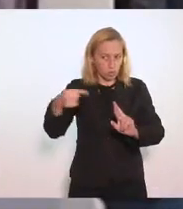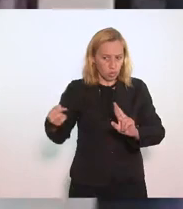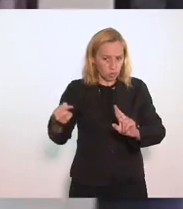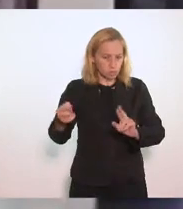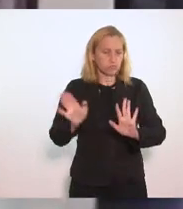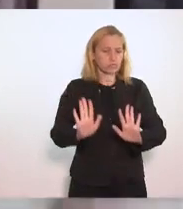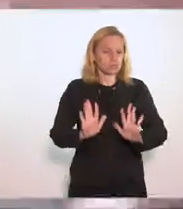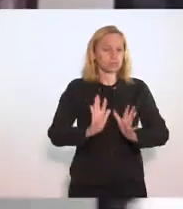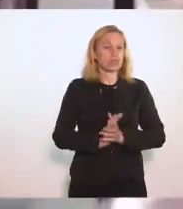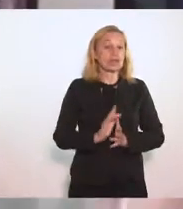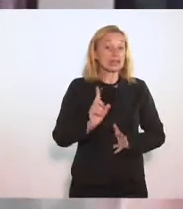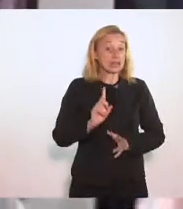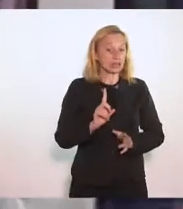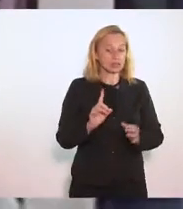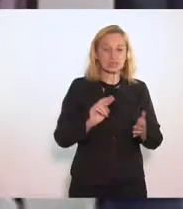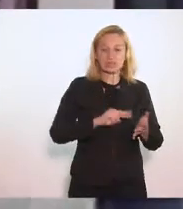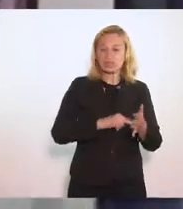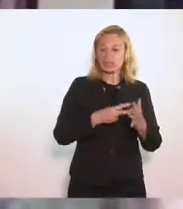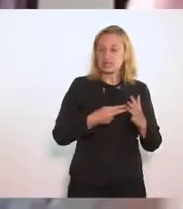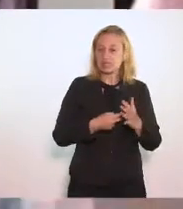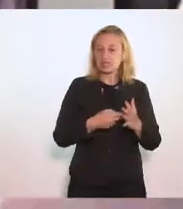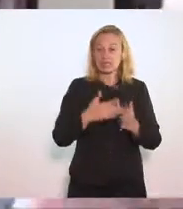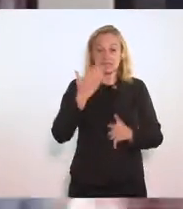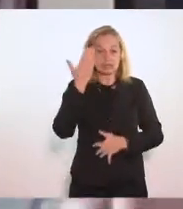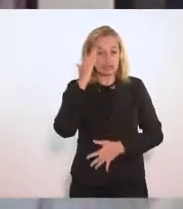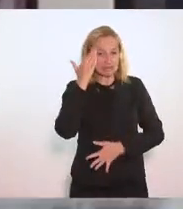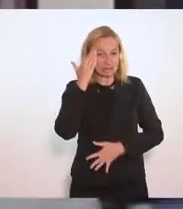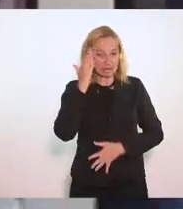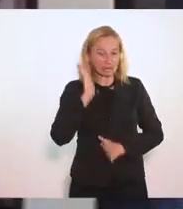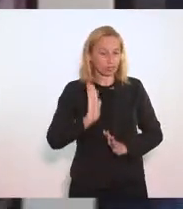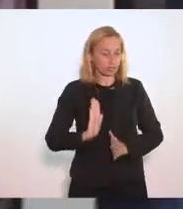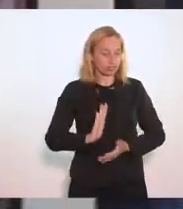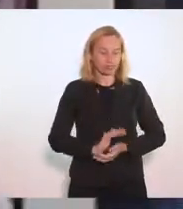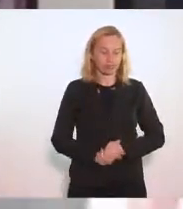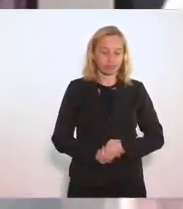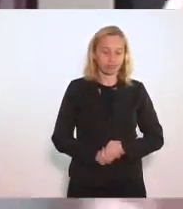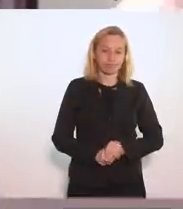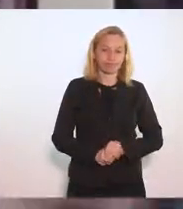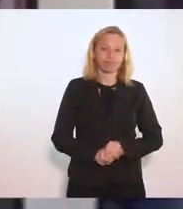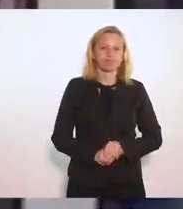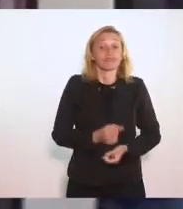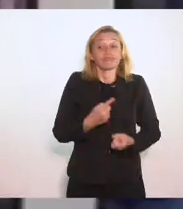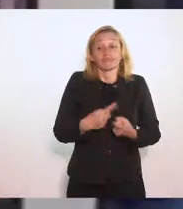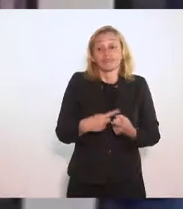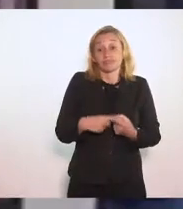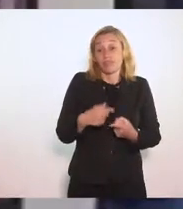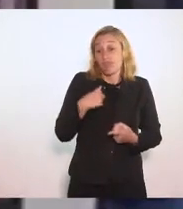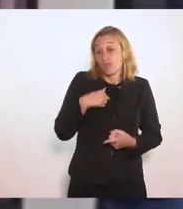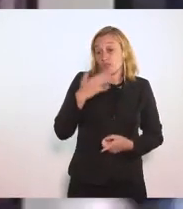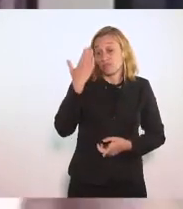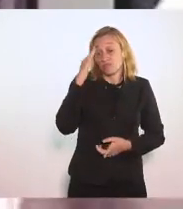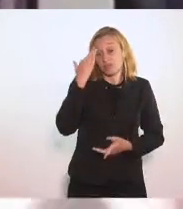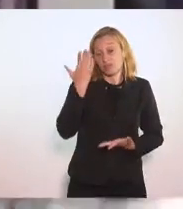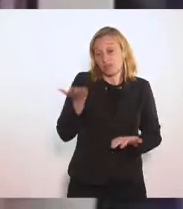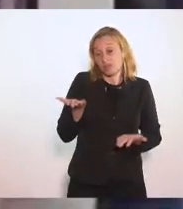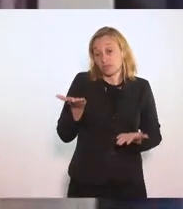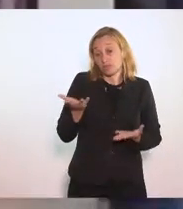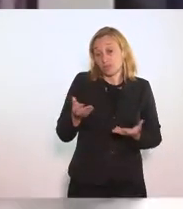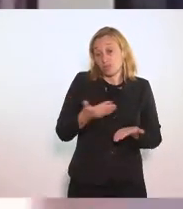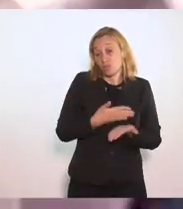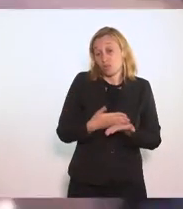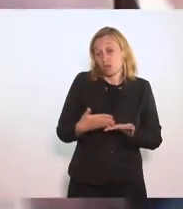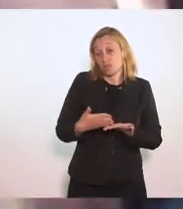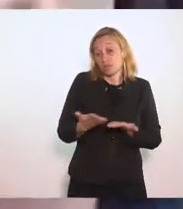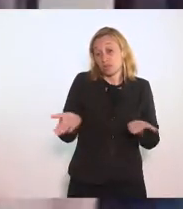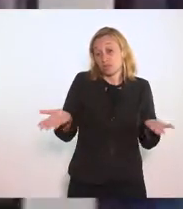Não significa Entender Porque se eu Entender Começo